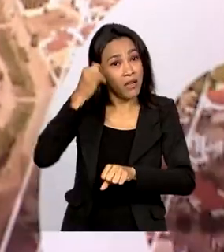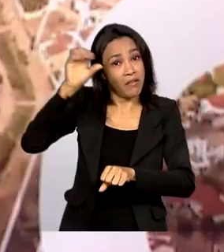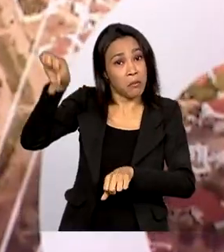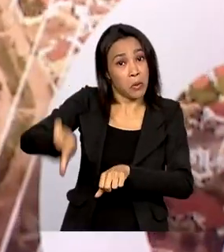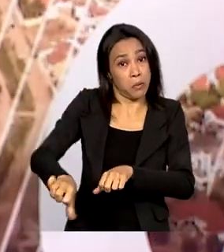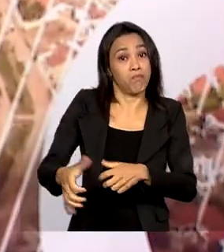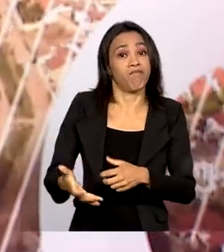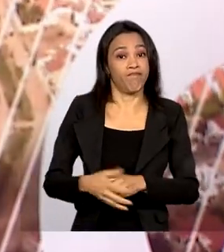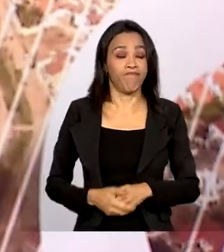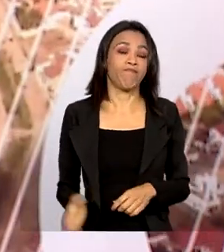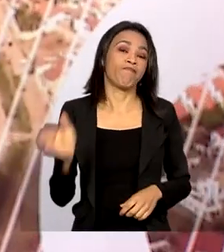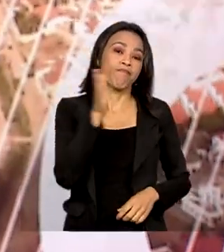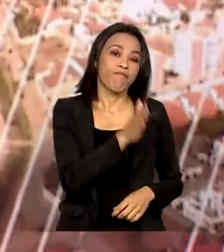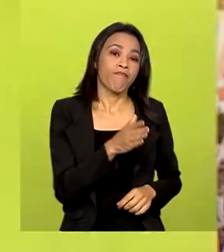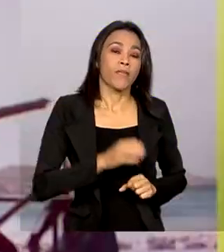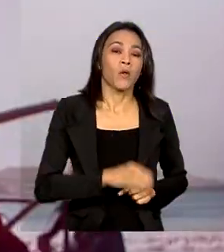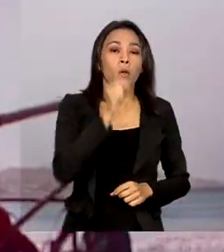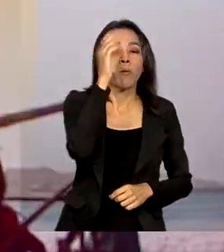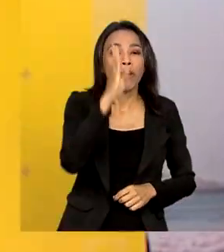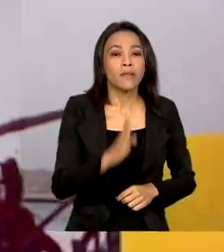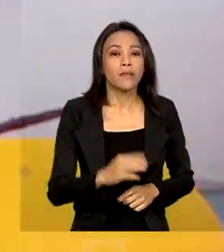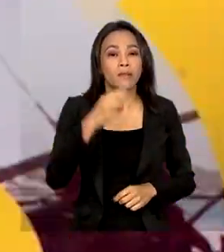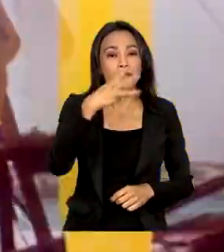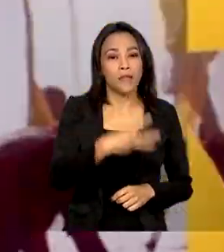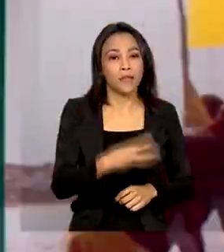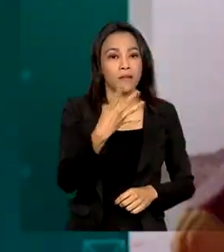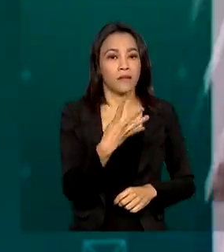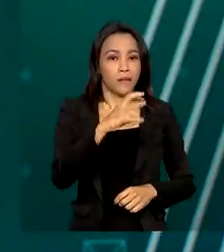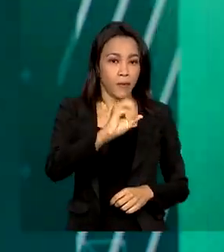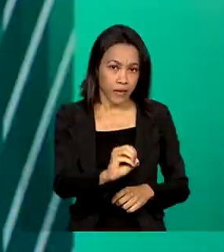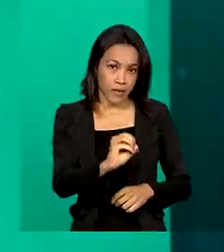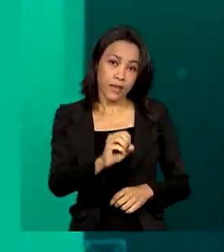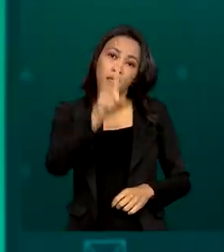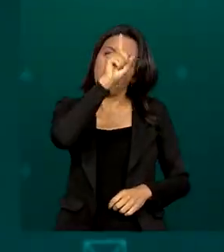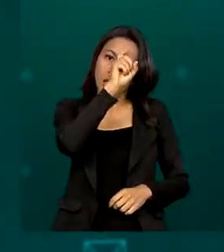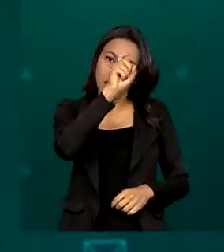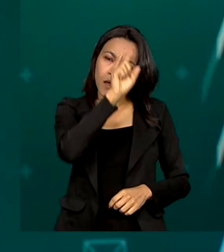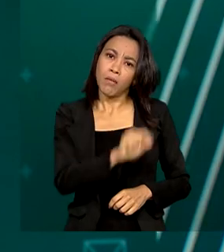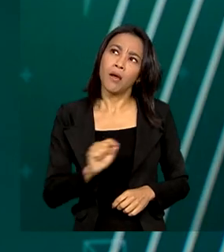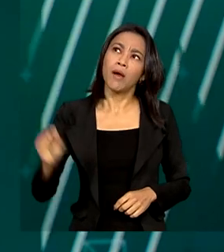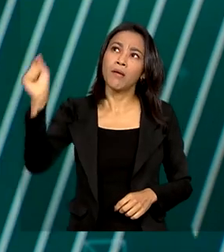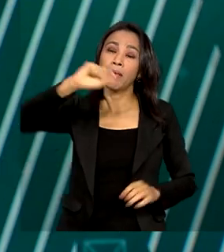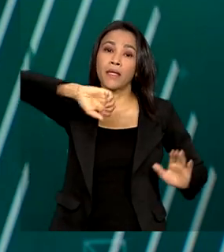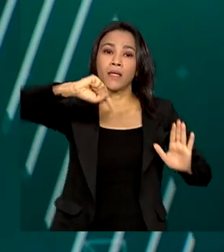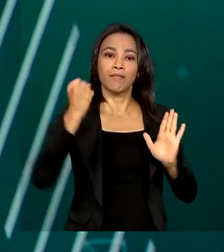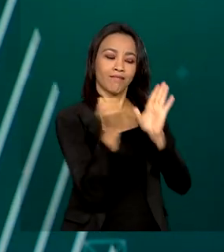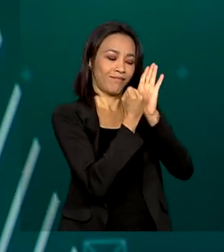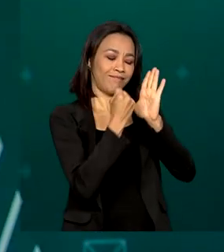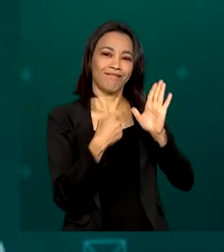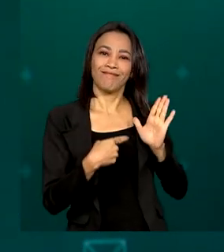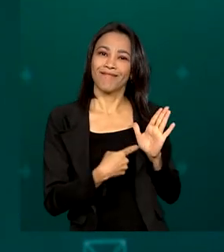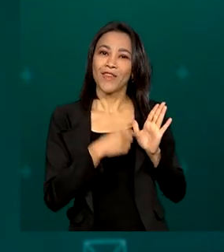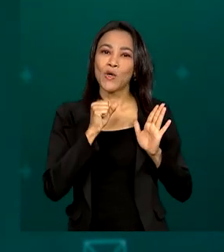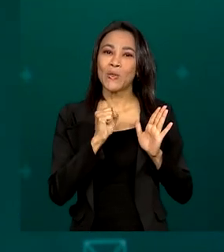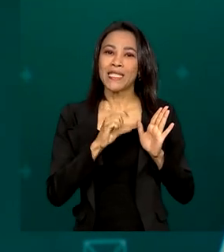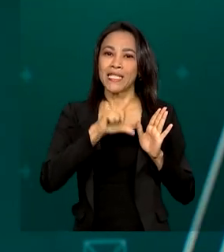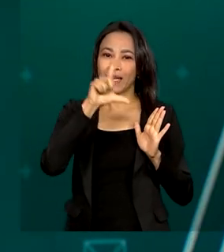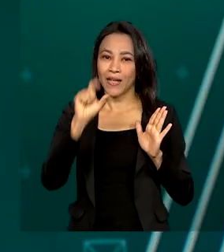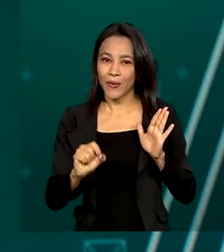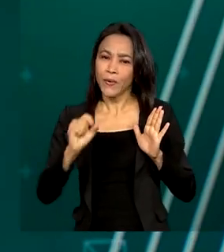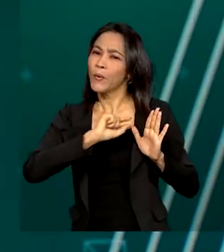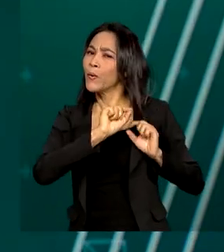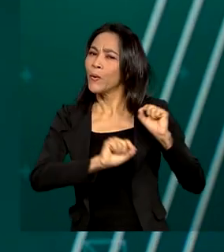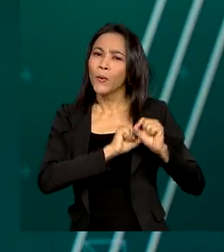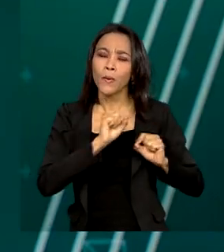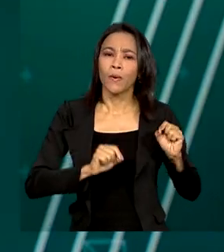O Brasil tem 340 instituições de saúde com selo de qualidade Hospital Amigo da Criança.